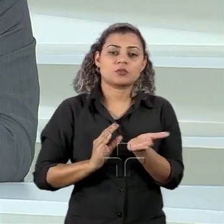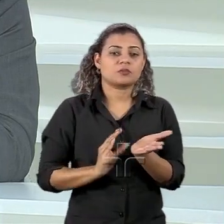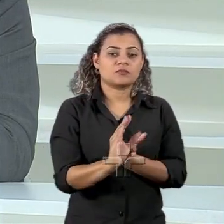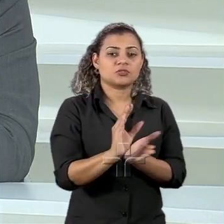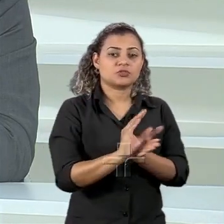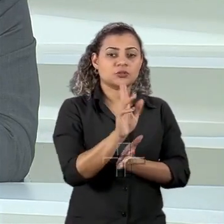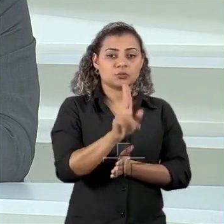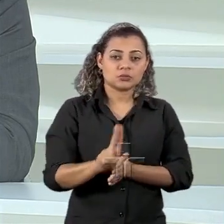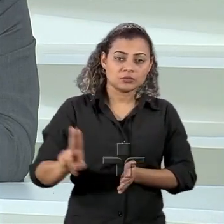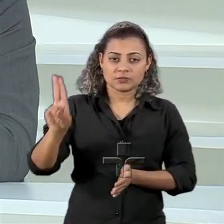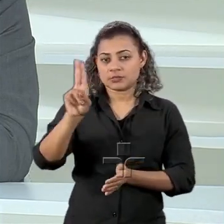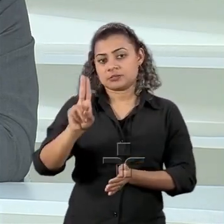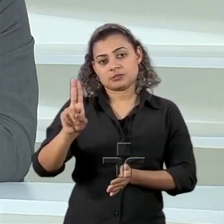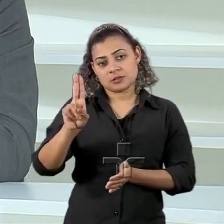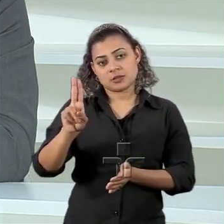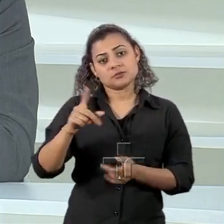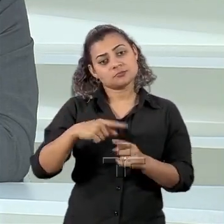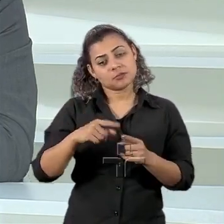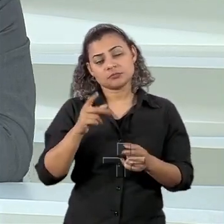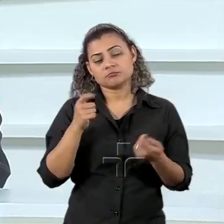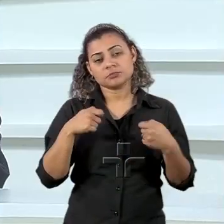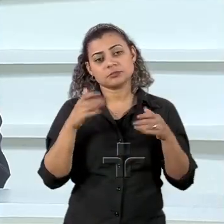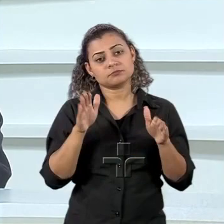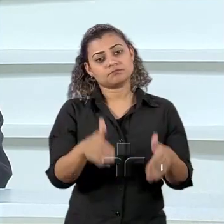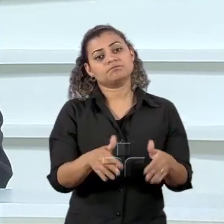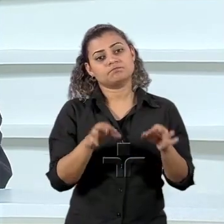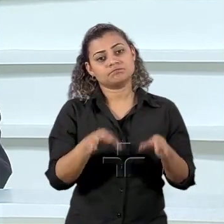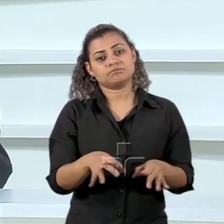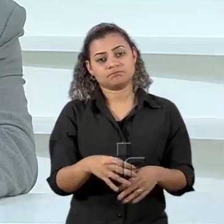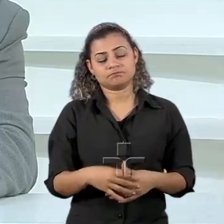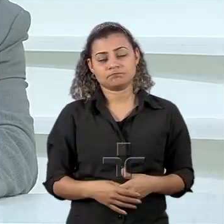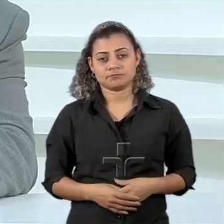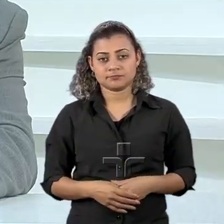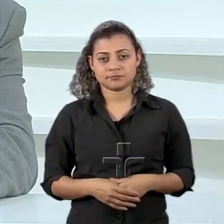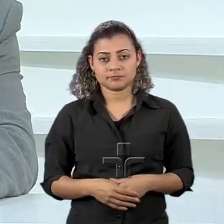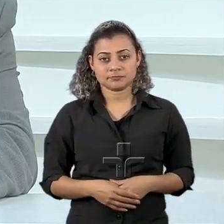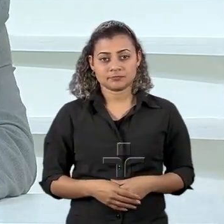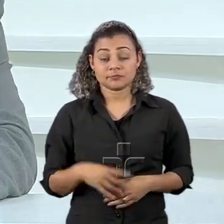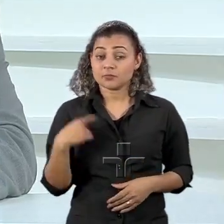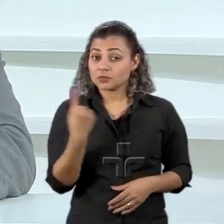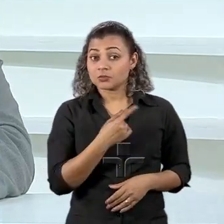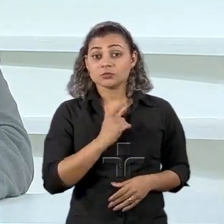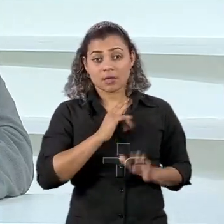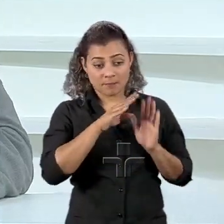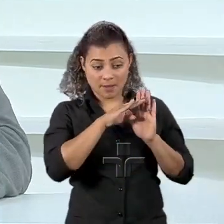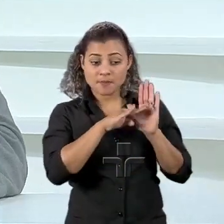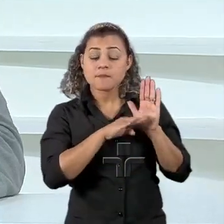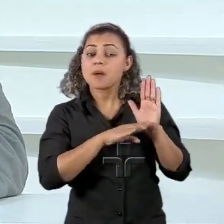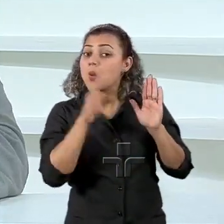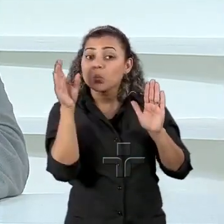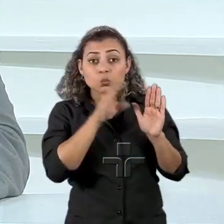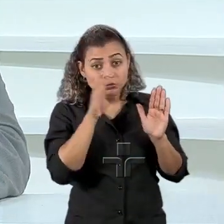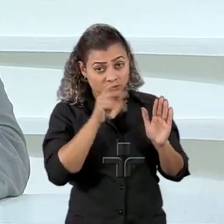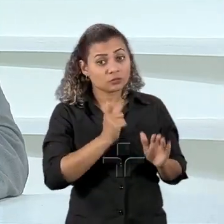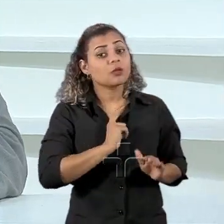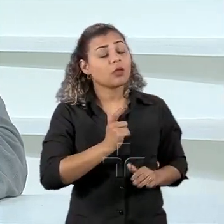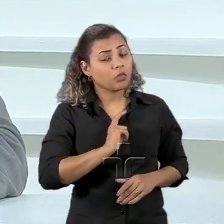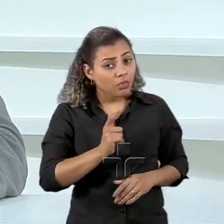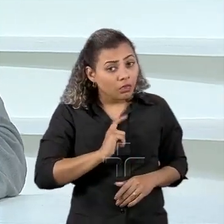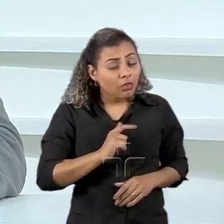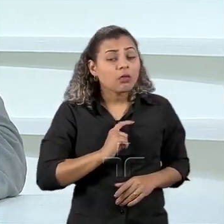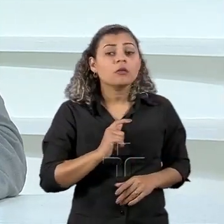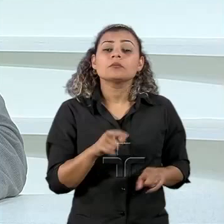universidade mas é pungente nisso eu acho que nós temos uma agenda urgente uma agenda de emergências uma agenda